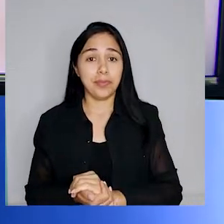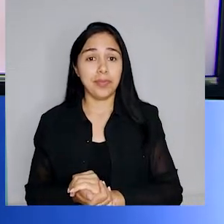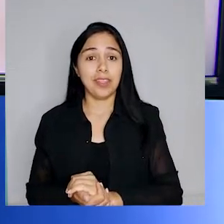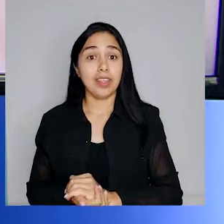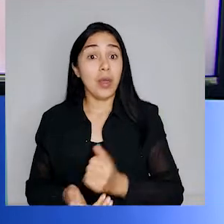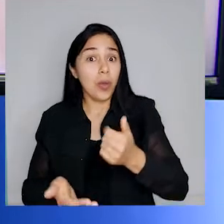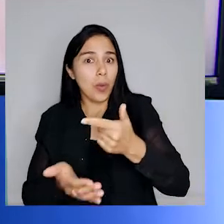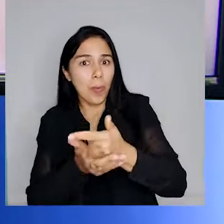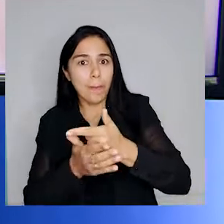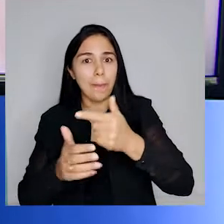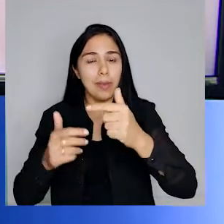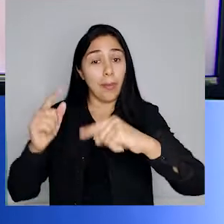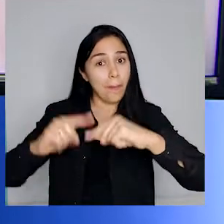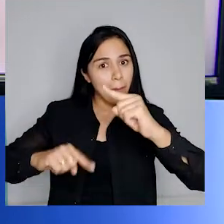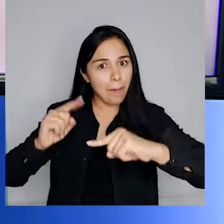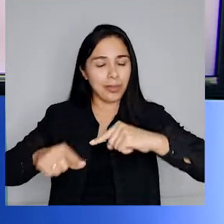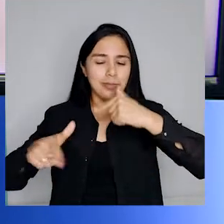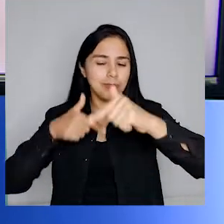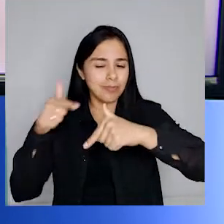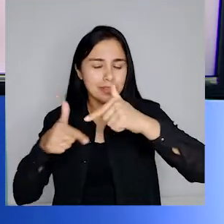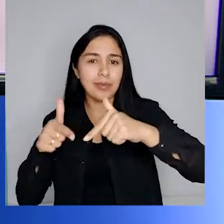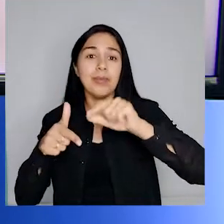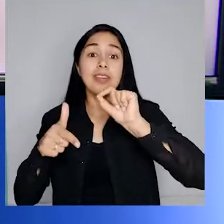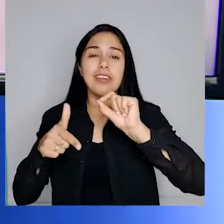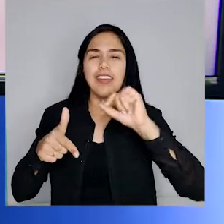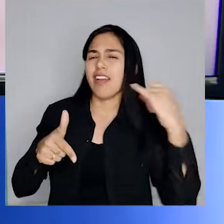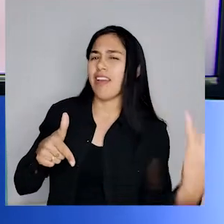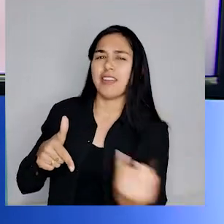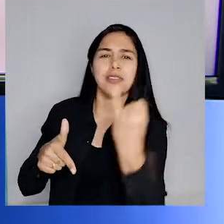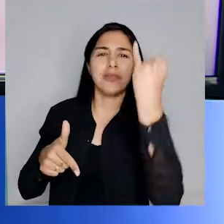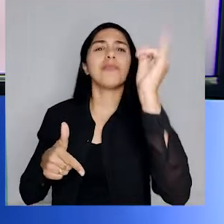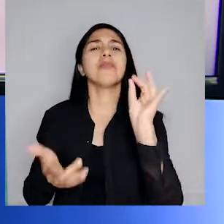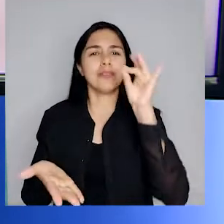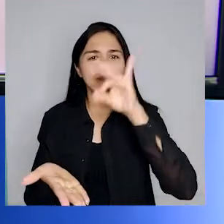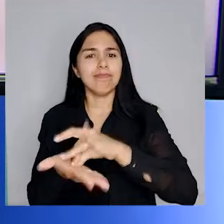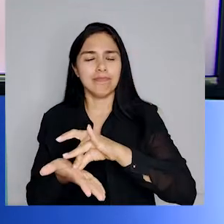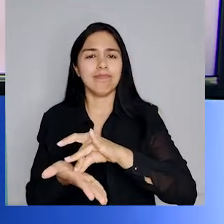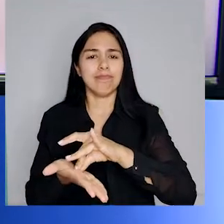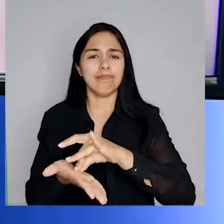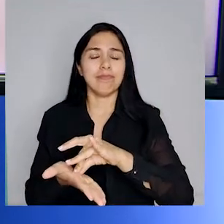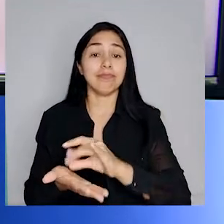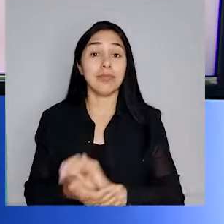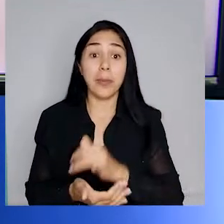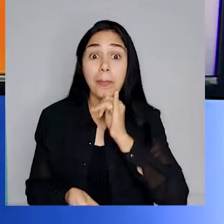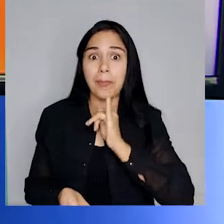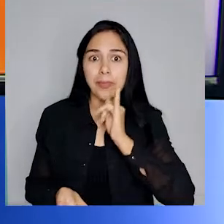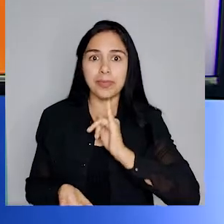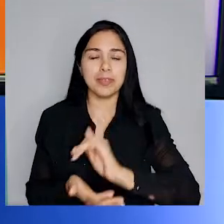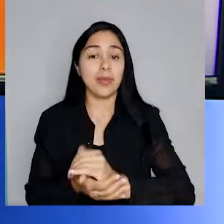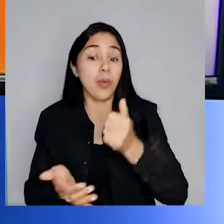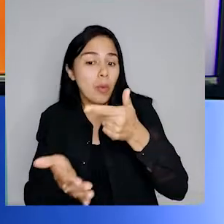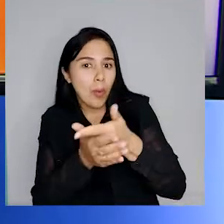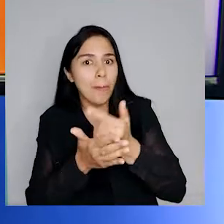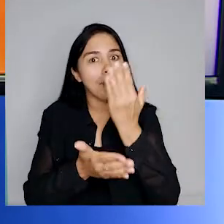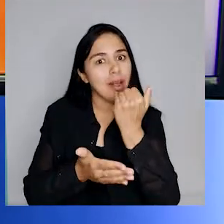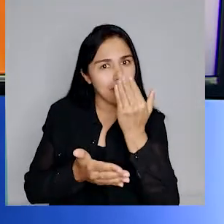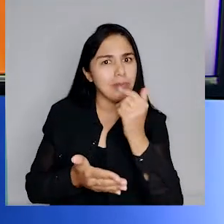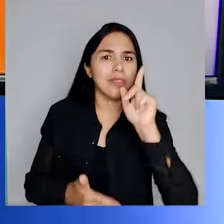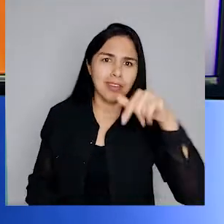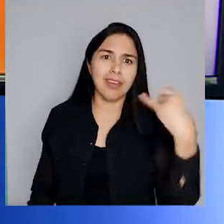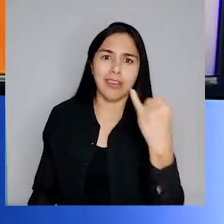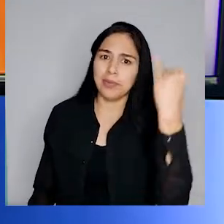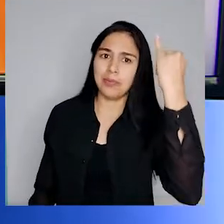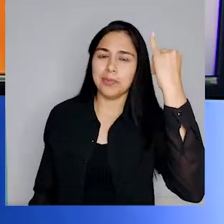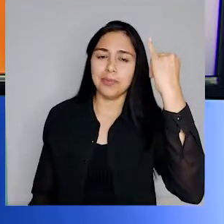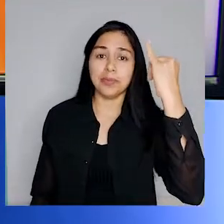palavras, a aquisição de produtos e serviços que é extremamente necessária, por exemplo, a compra de comida para nossa